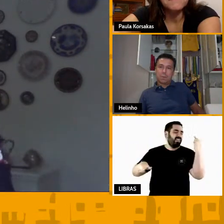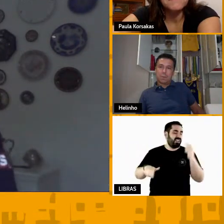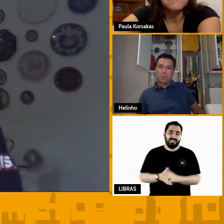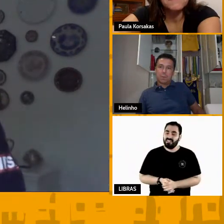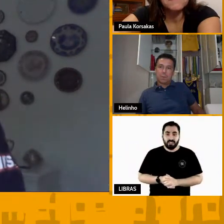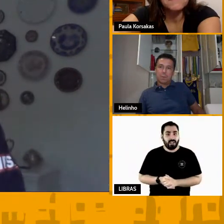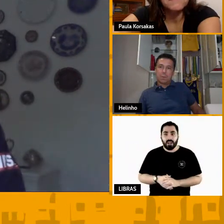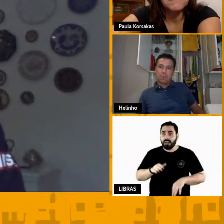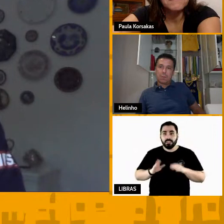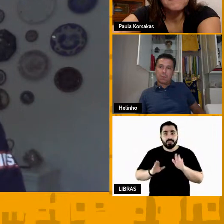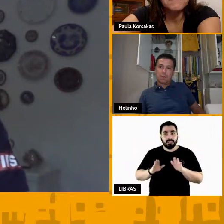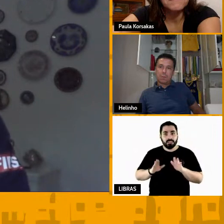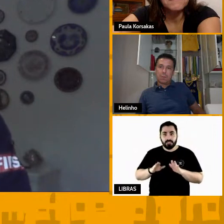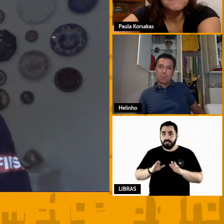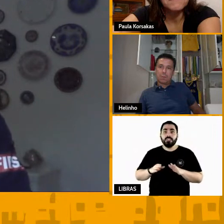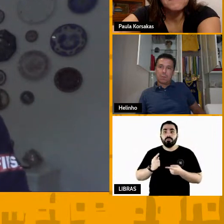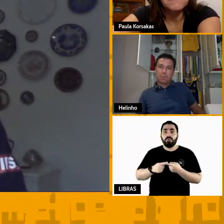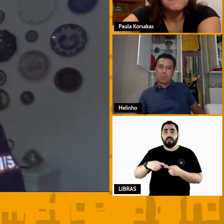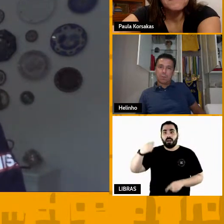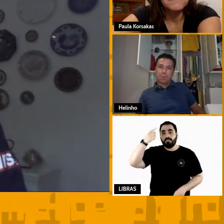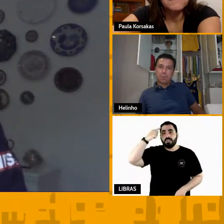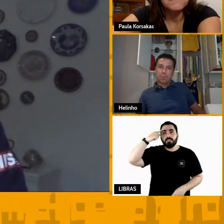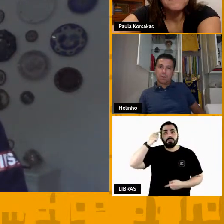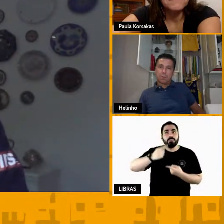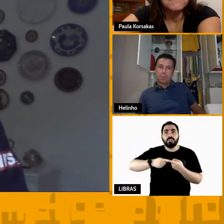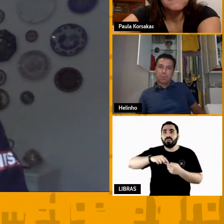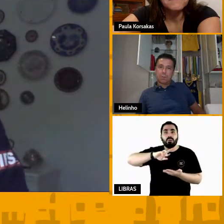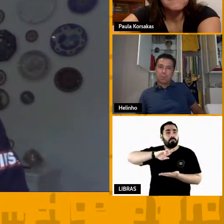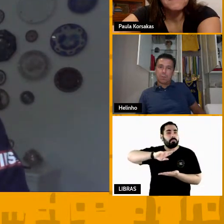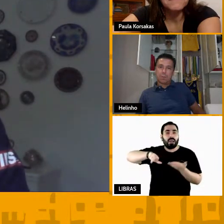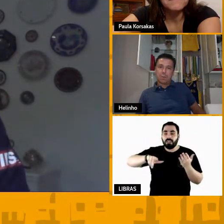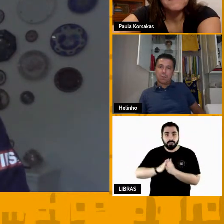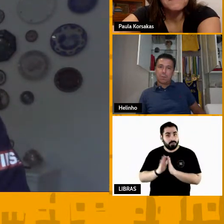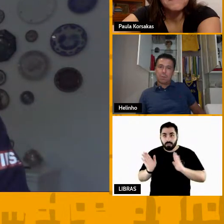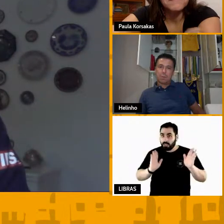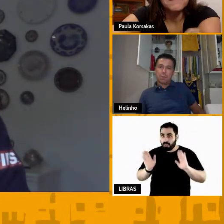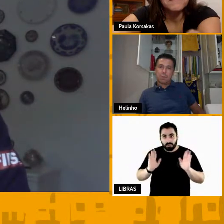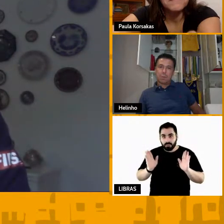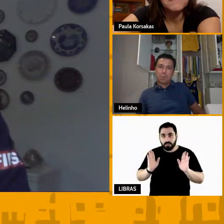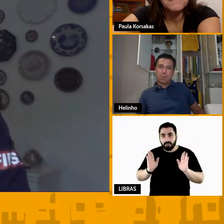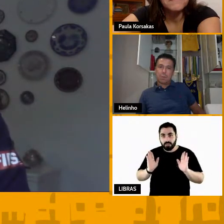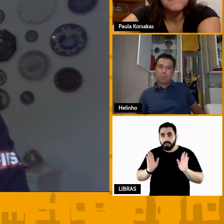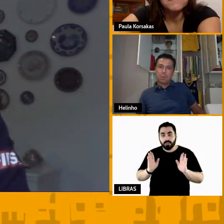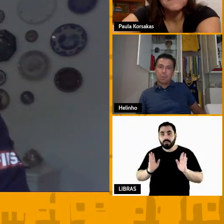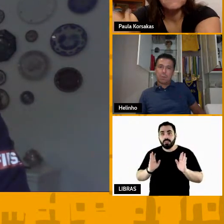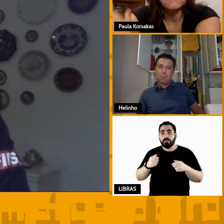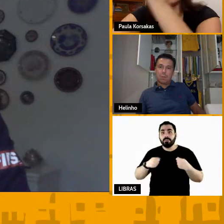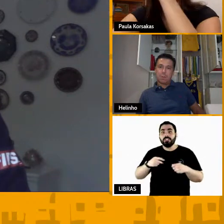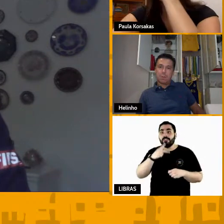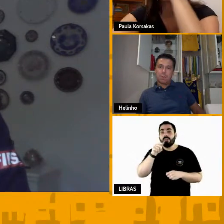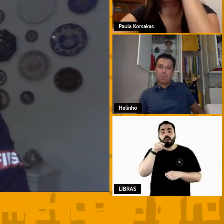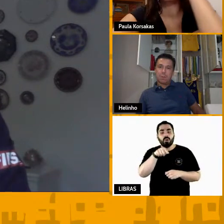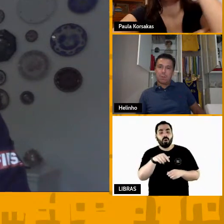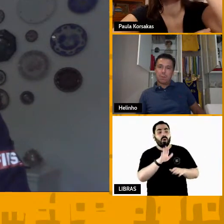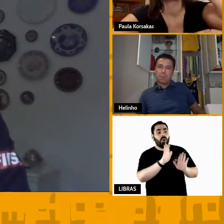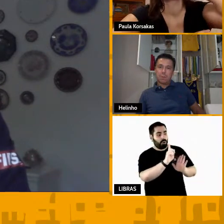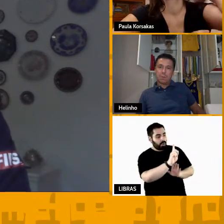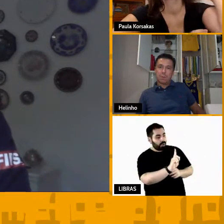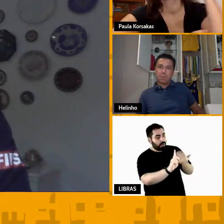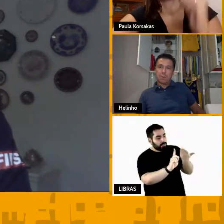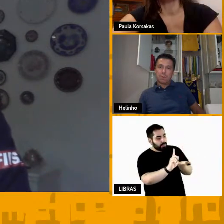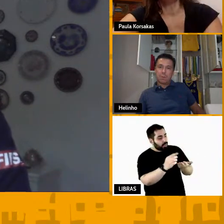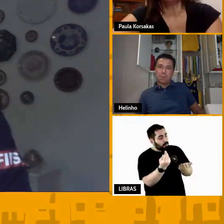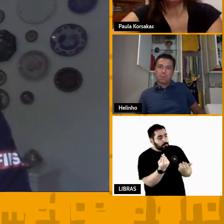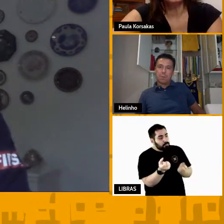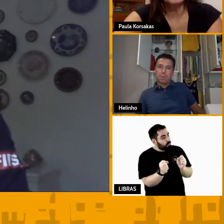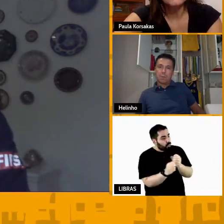então às vezes conhecendo o jogador você tem que chegar lá no ouvido dele fica pronto não perde o foco você está bem você só saiu